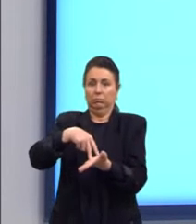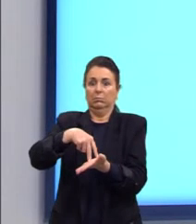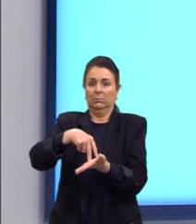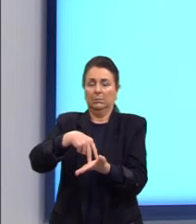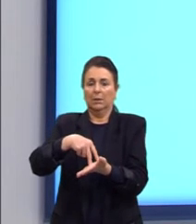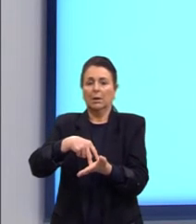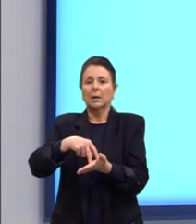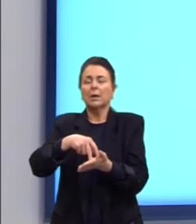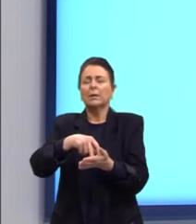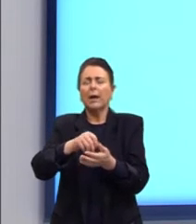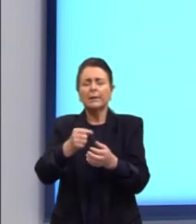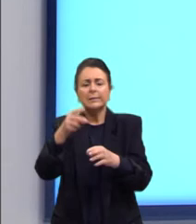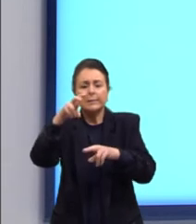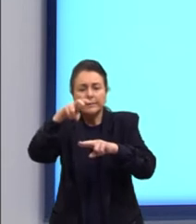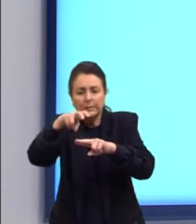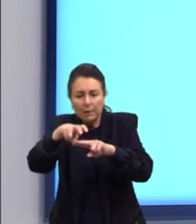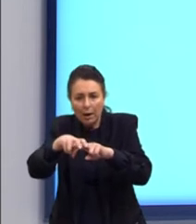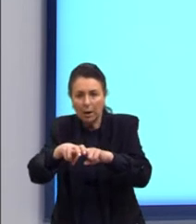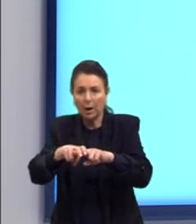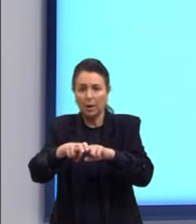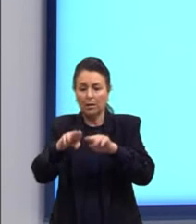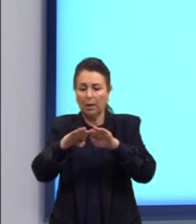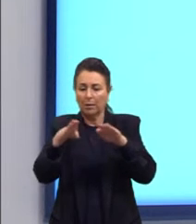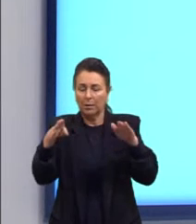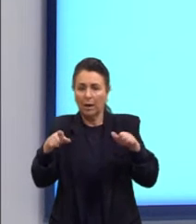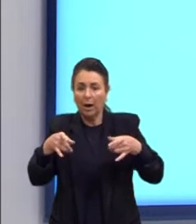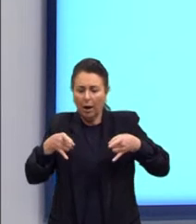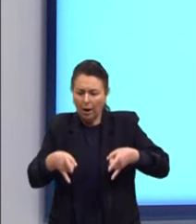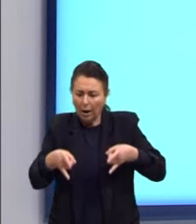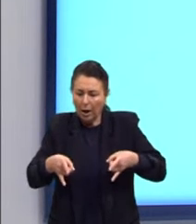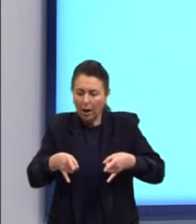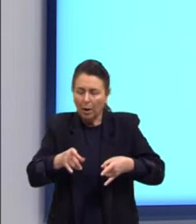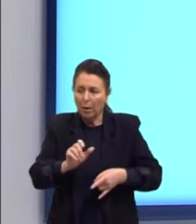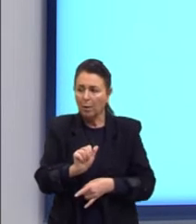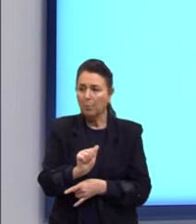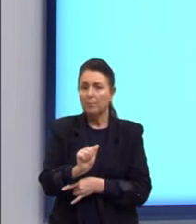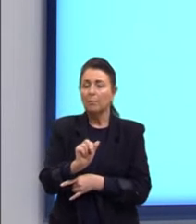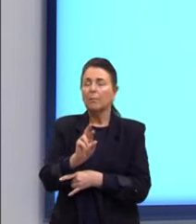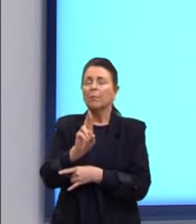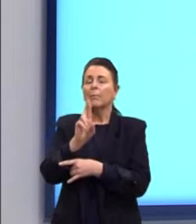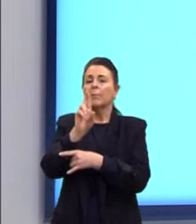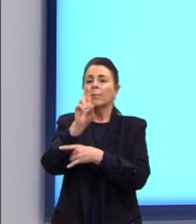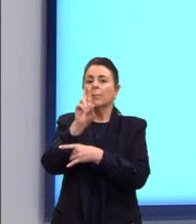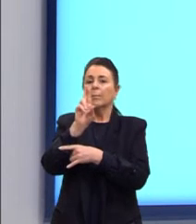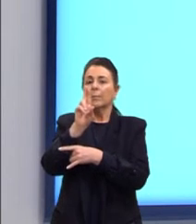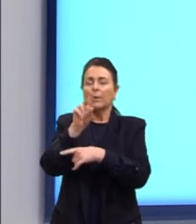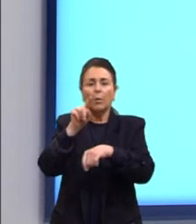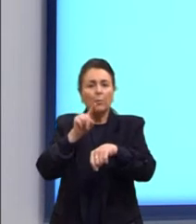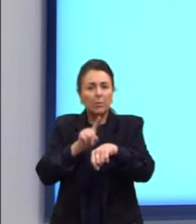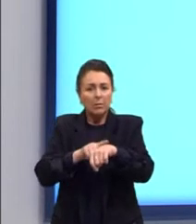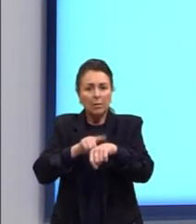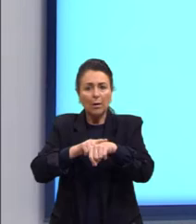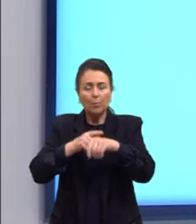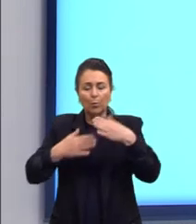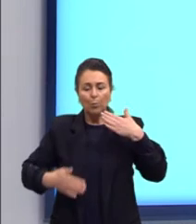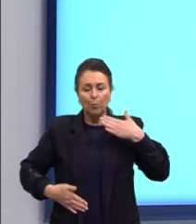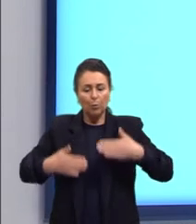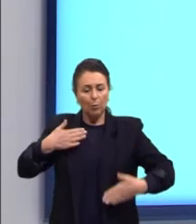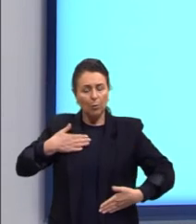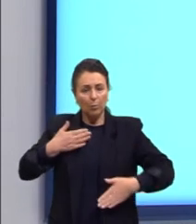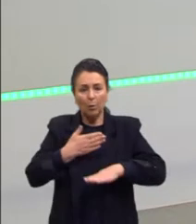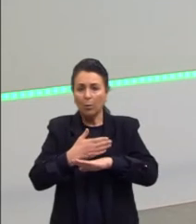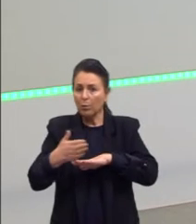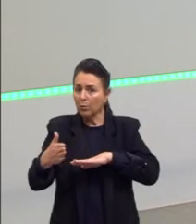Se espreguiça, senta na cama. Respira fundo. Dá um tempinho para o teu corpo entrar no ritmo.